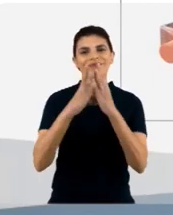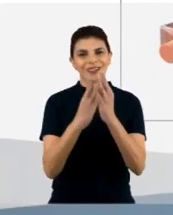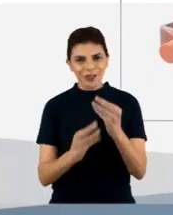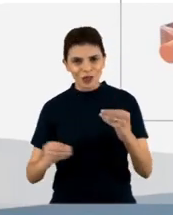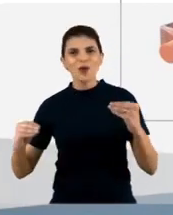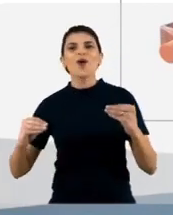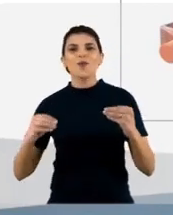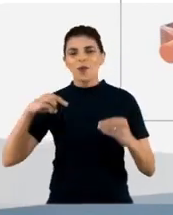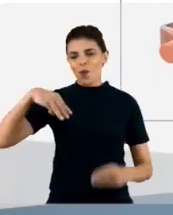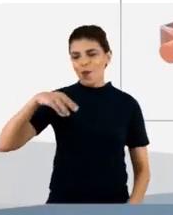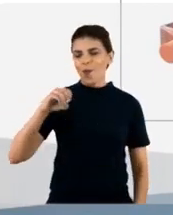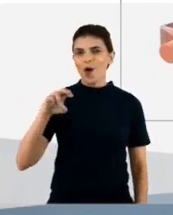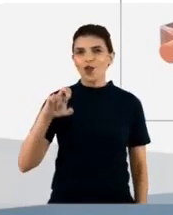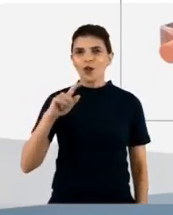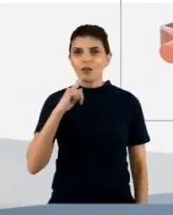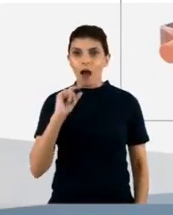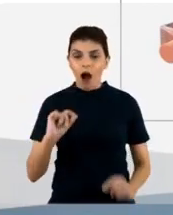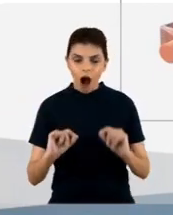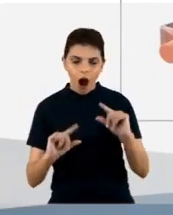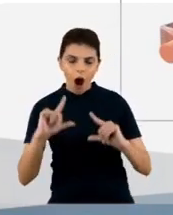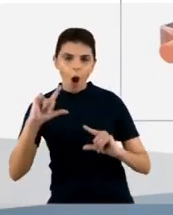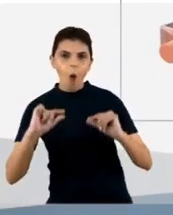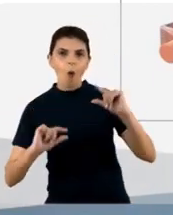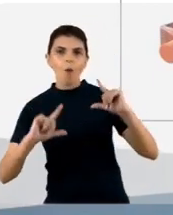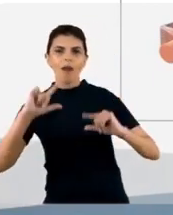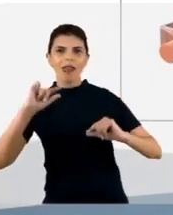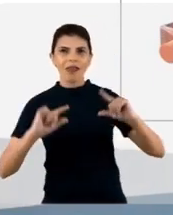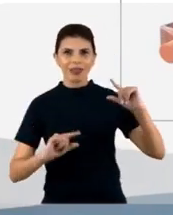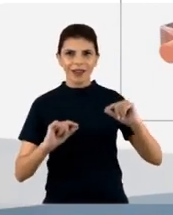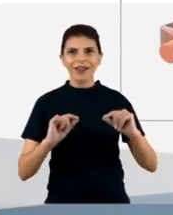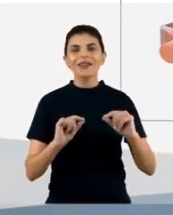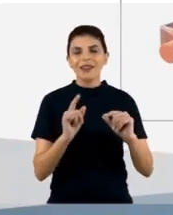expandindo, aumentando o tamanho das garrafas,